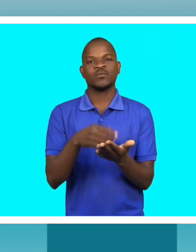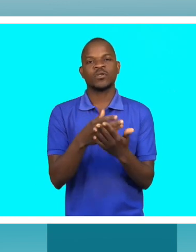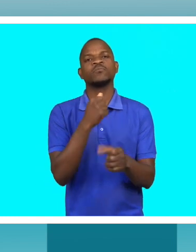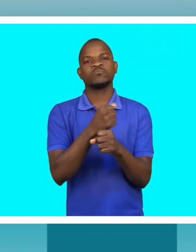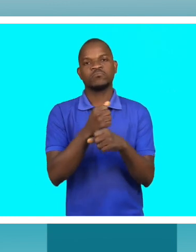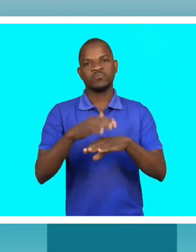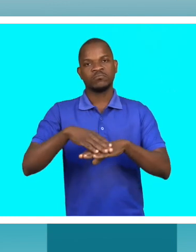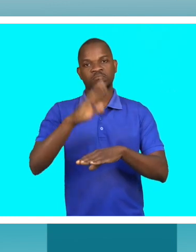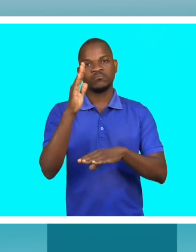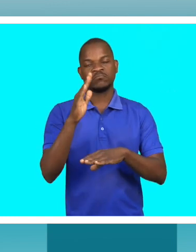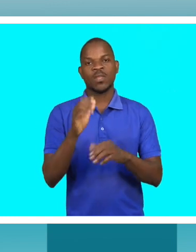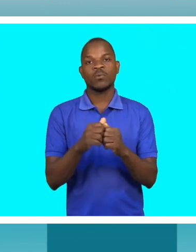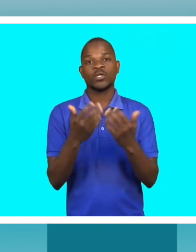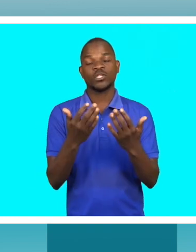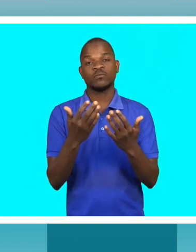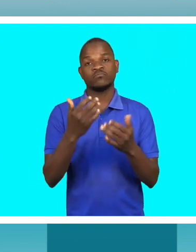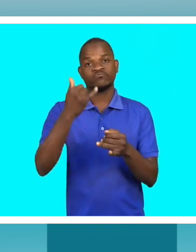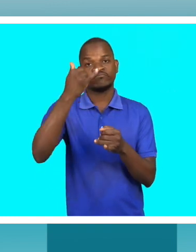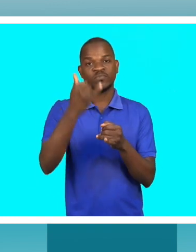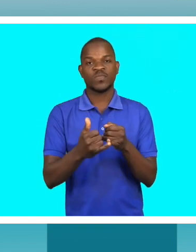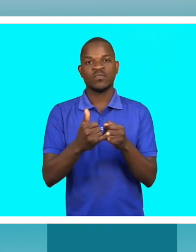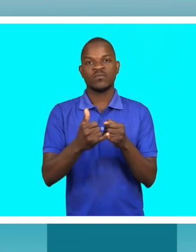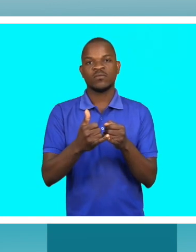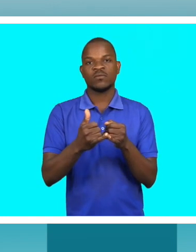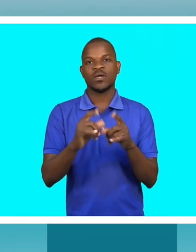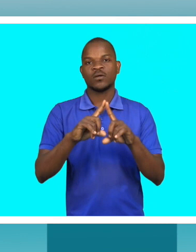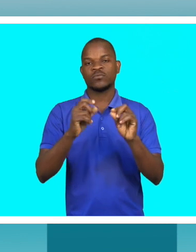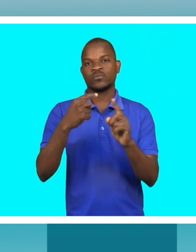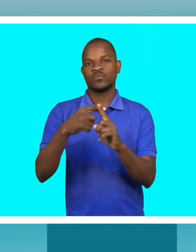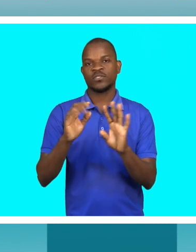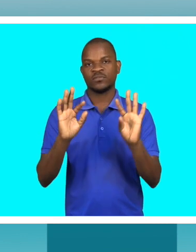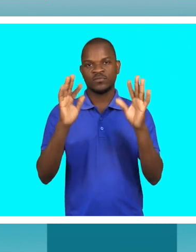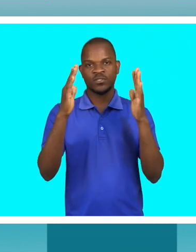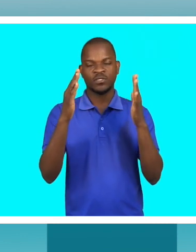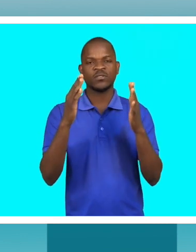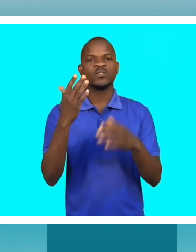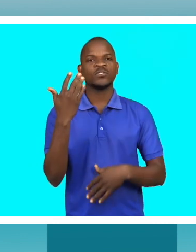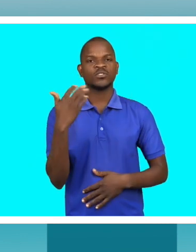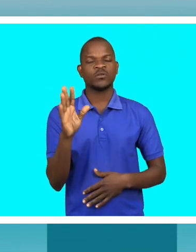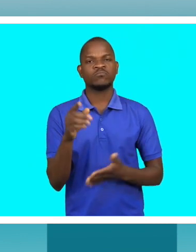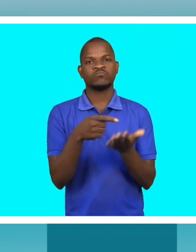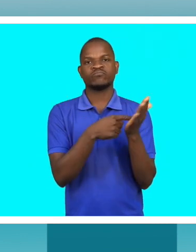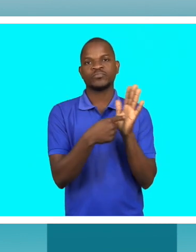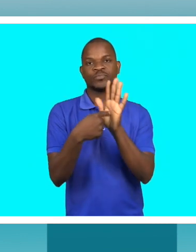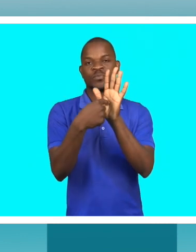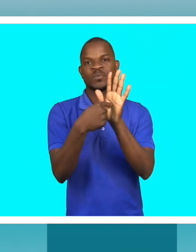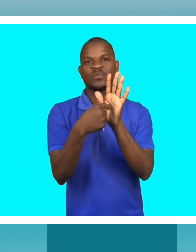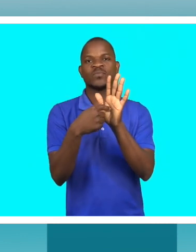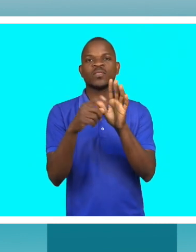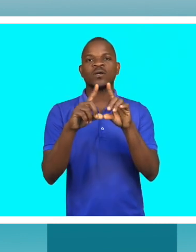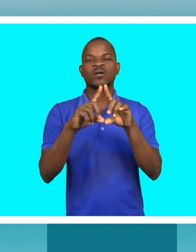muito é de louvar foi assim que nós hoje fizemos uma vida onde destacamos